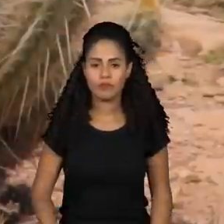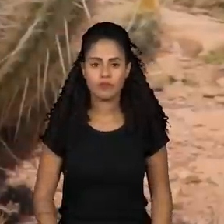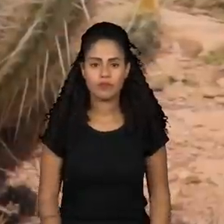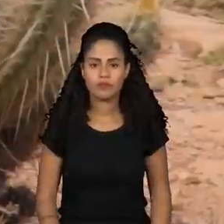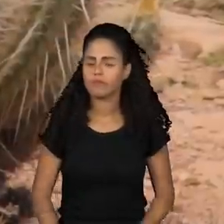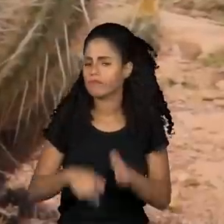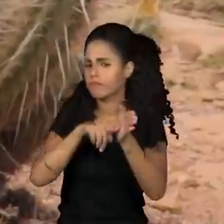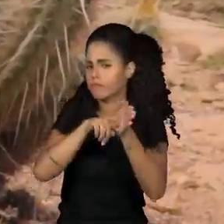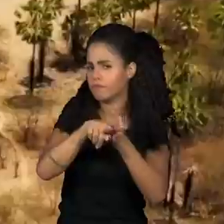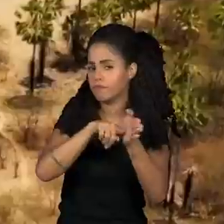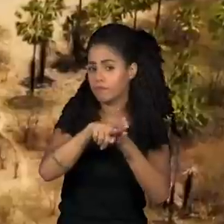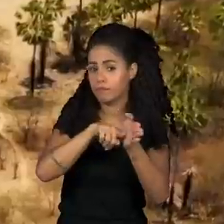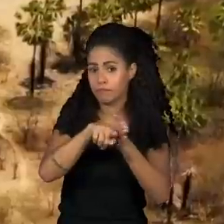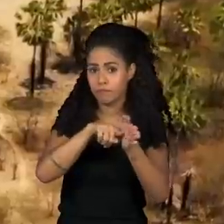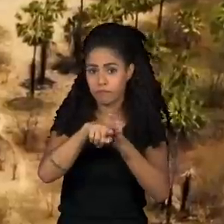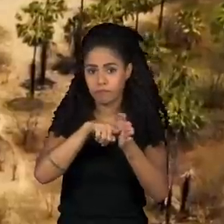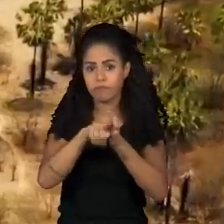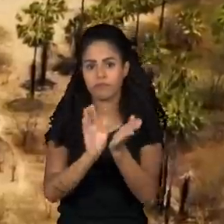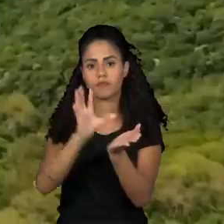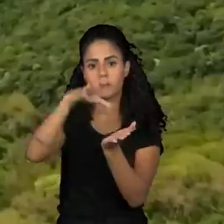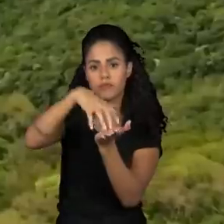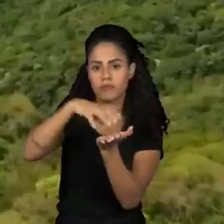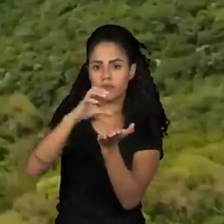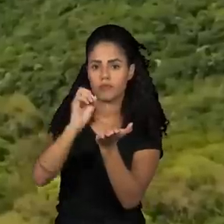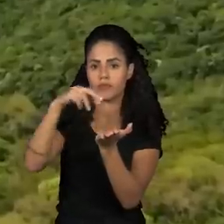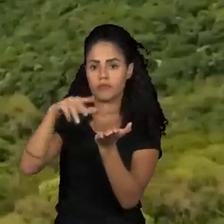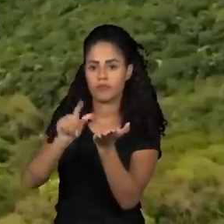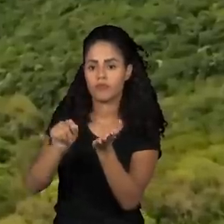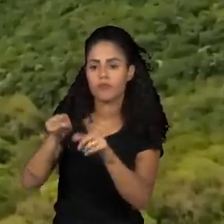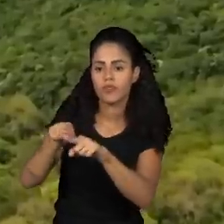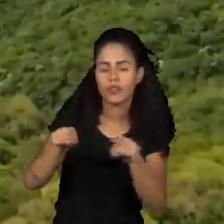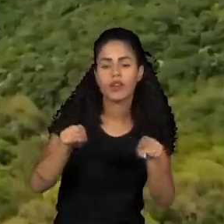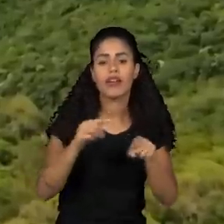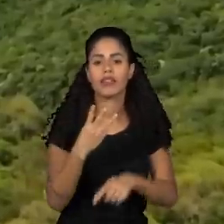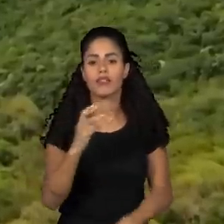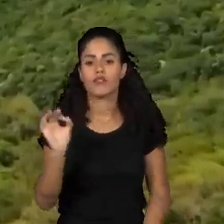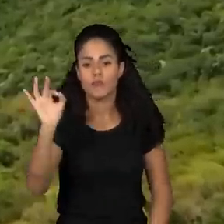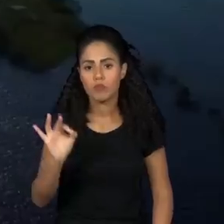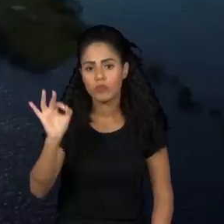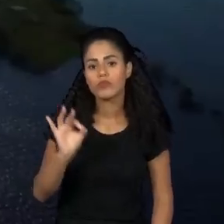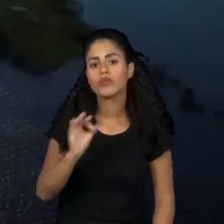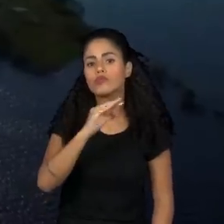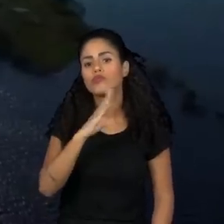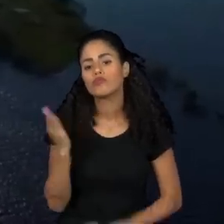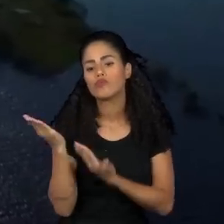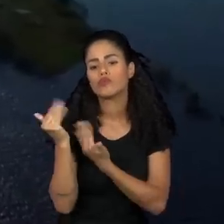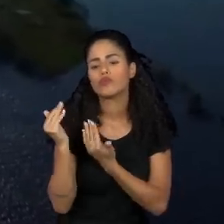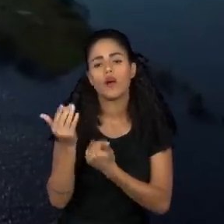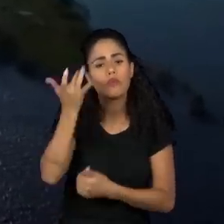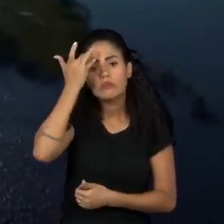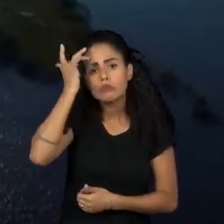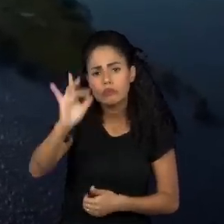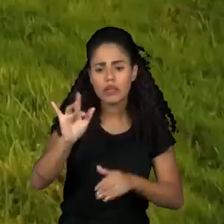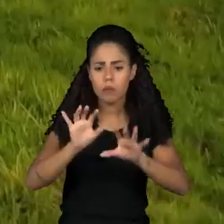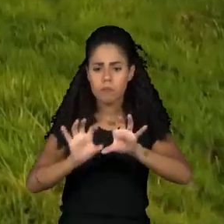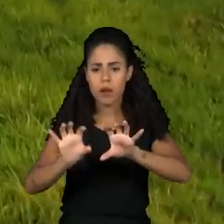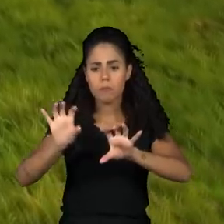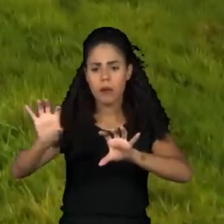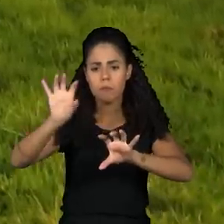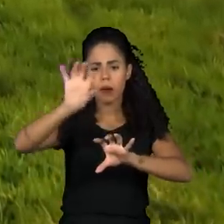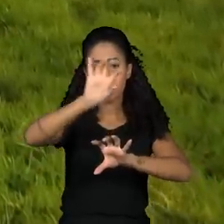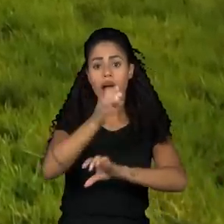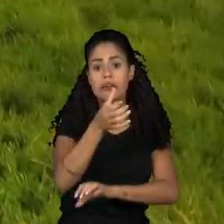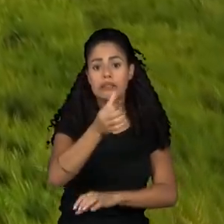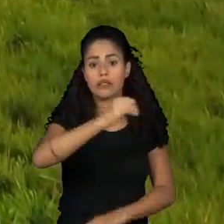Pesquisa feita por uma rede de ONGs revela que 30% dos jovens consultados não sabem em qual dos seis biomas